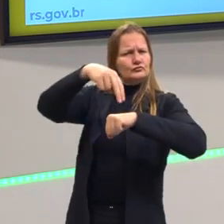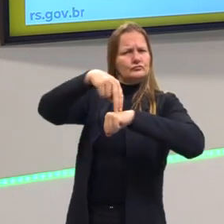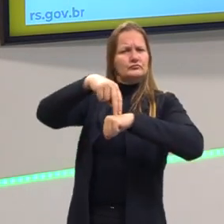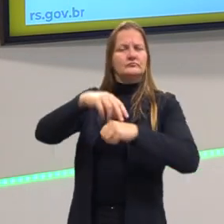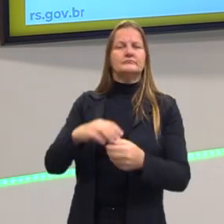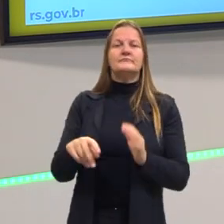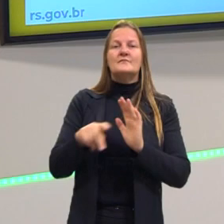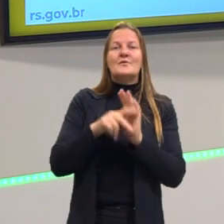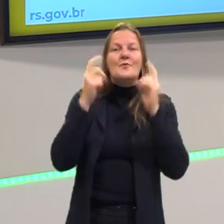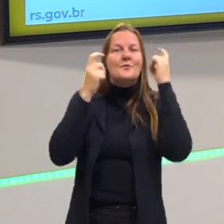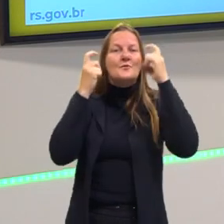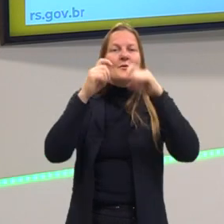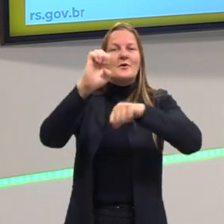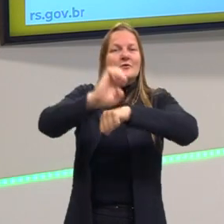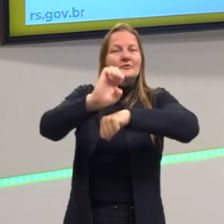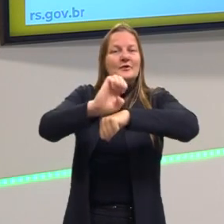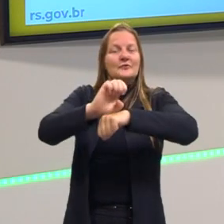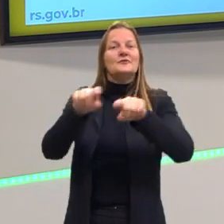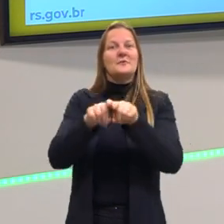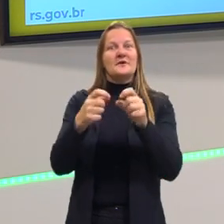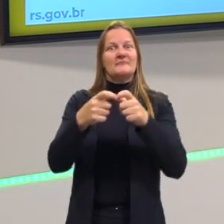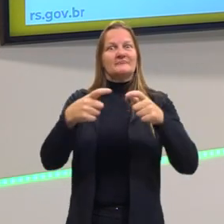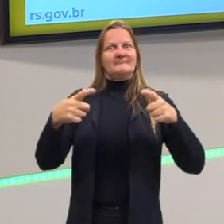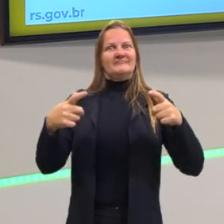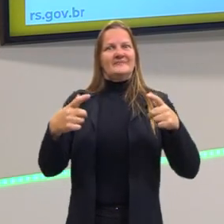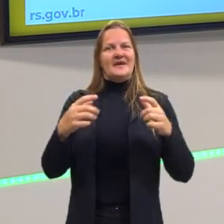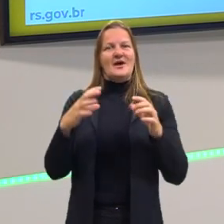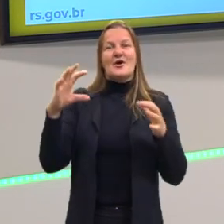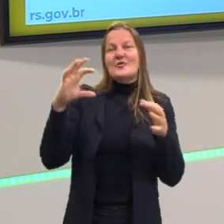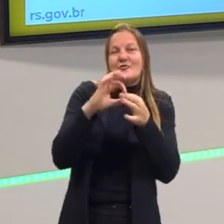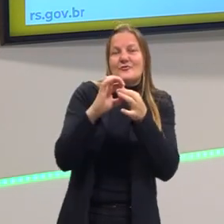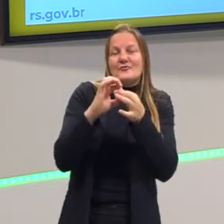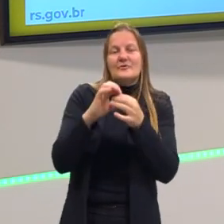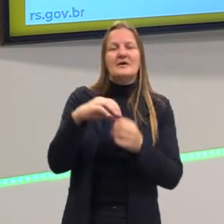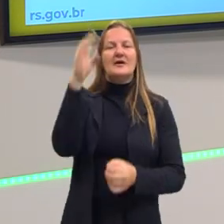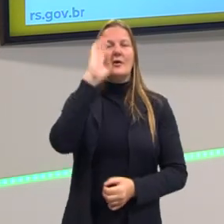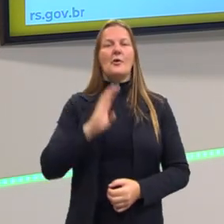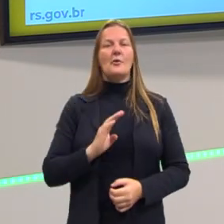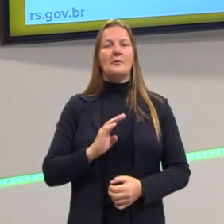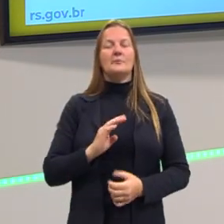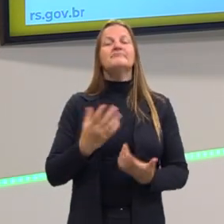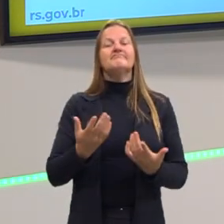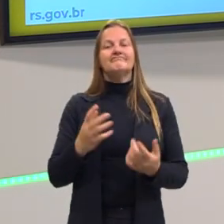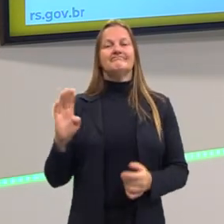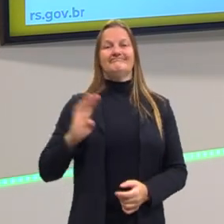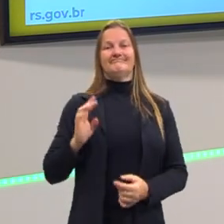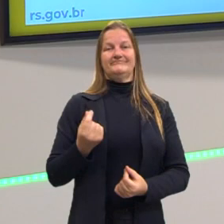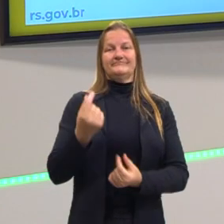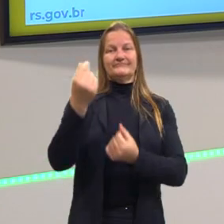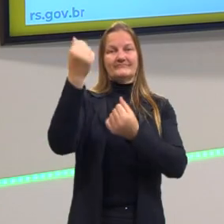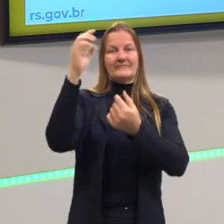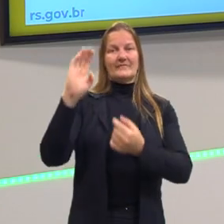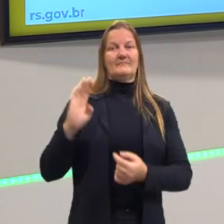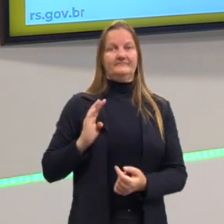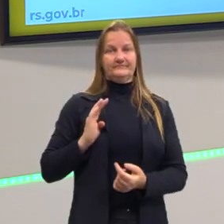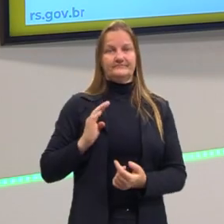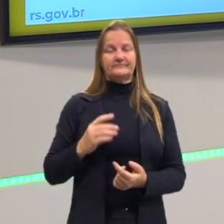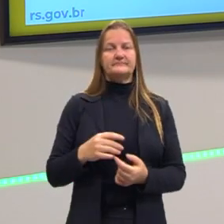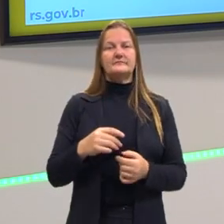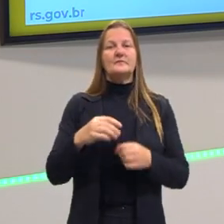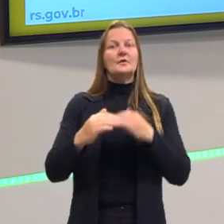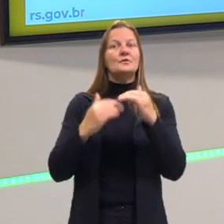preocupada que o Estado também cresça. A burguesia brasileira não. A burguesia brasileira não tem esse